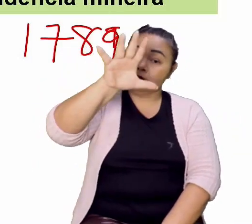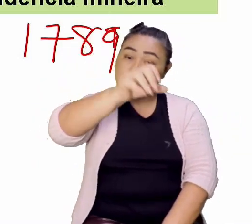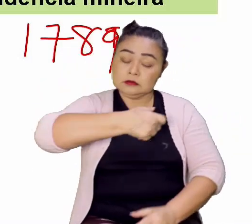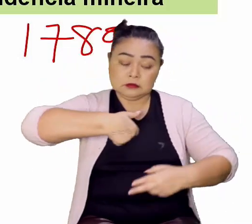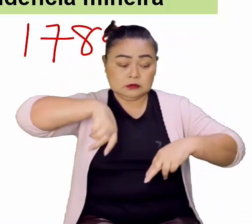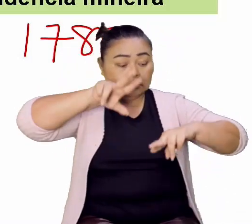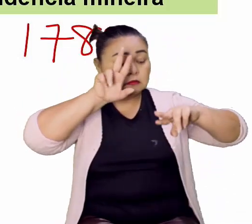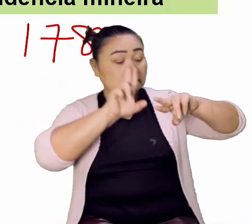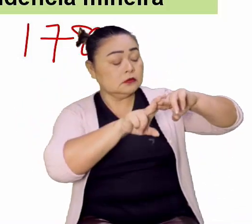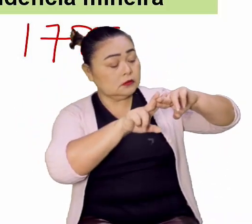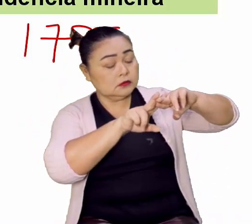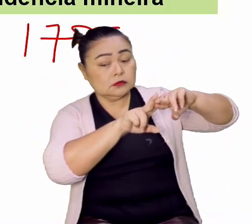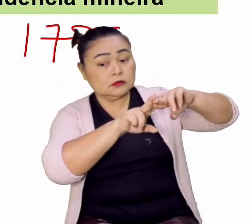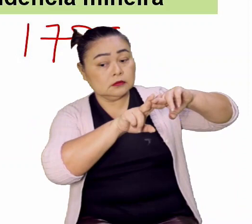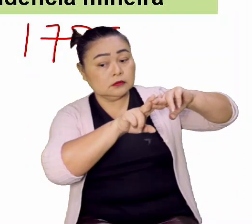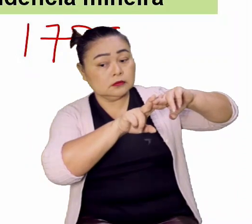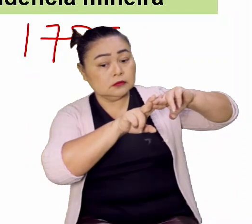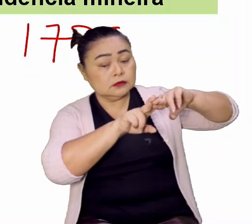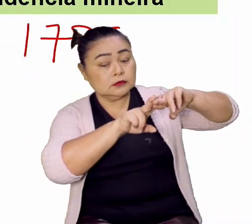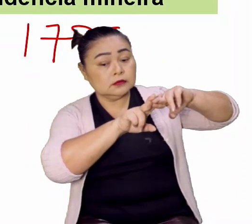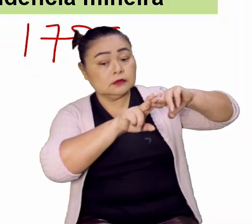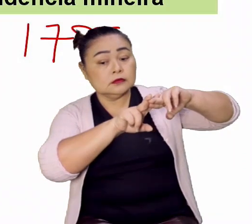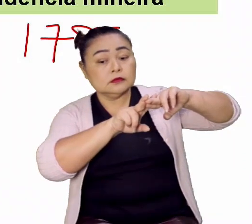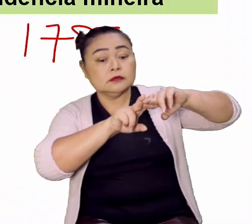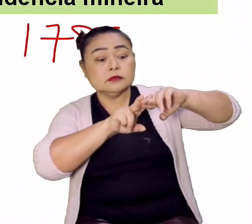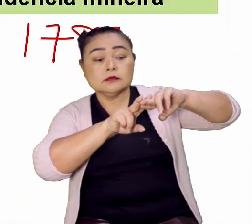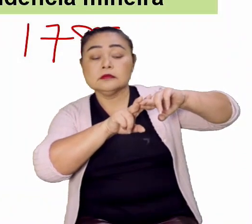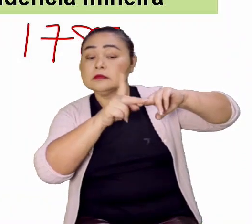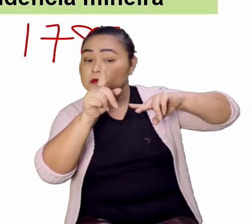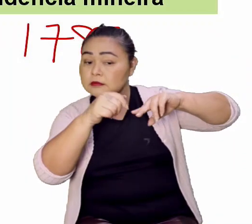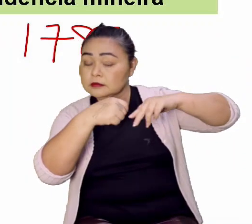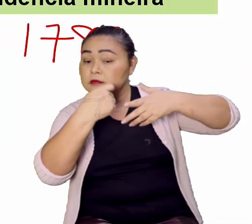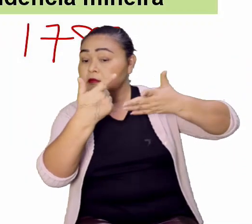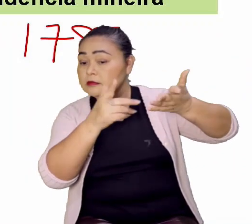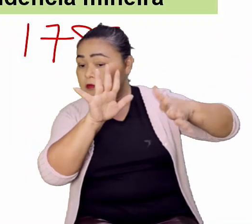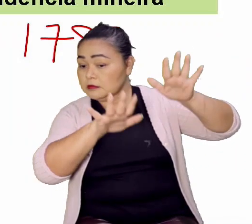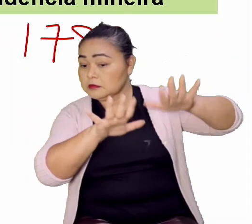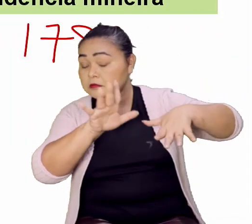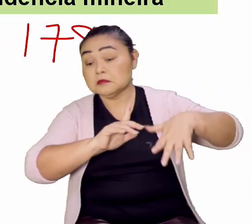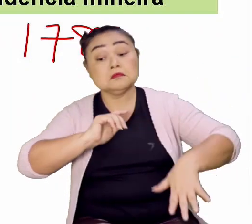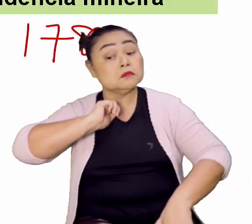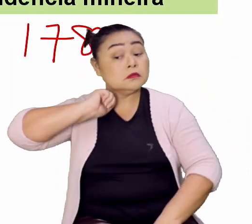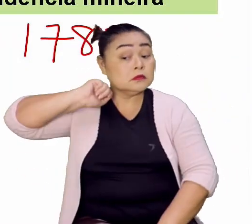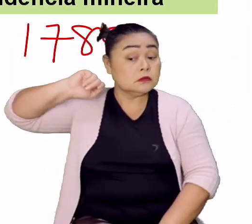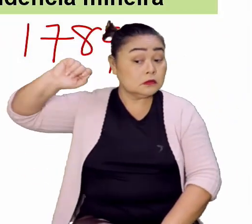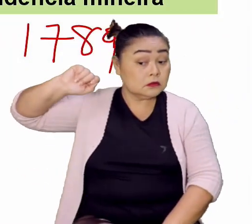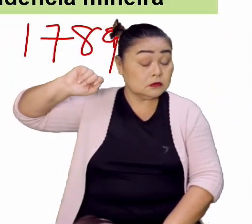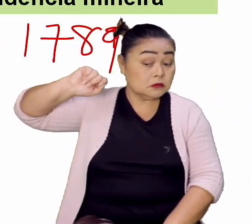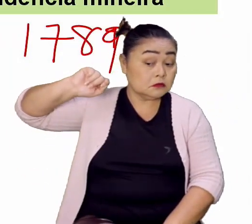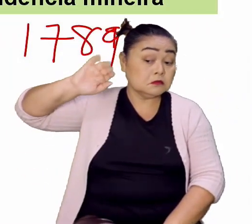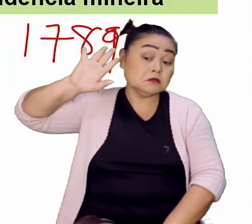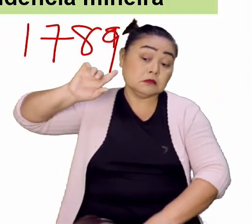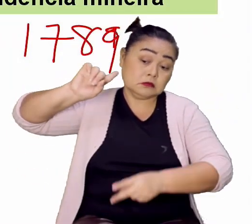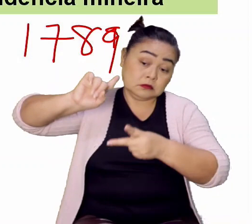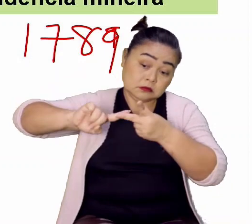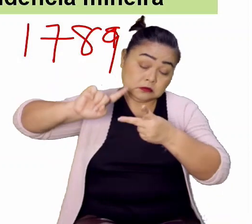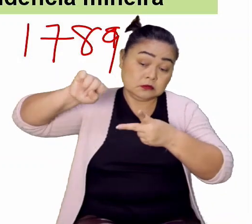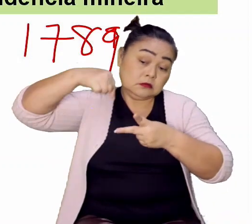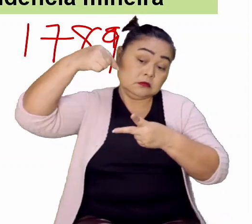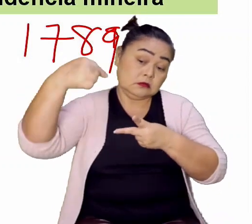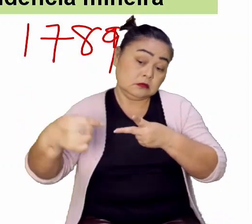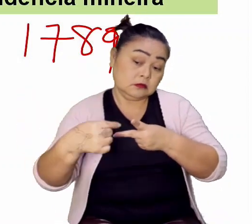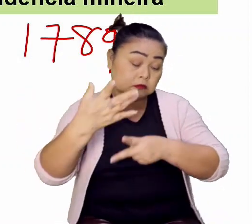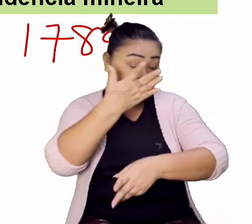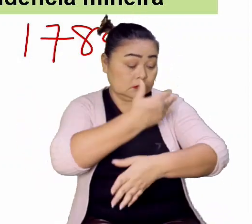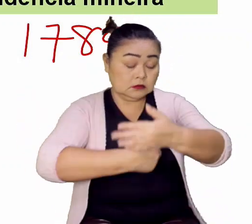líder e dava uma pena pra ele. Geralmente era o enforcamento e, depois do enforcamento, o